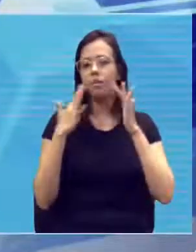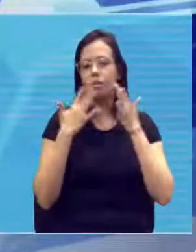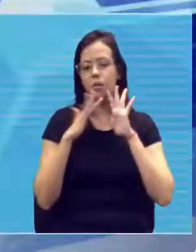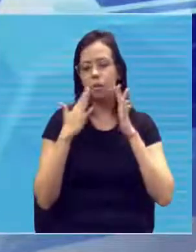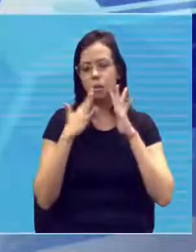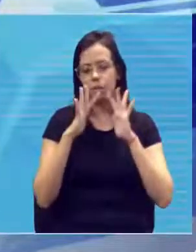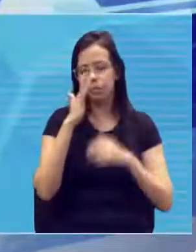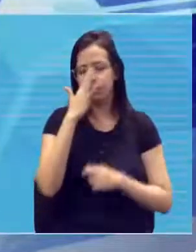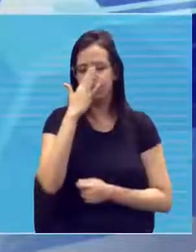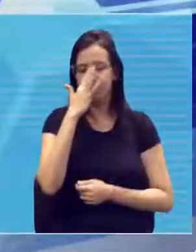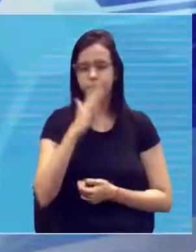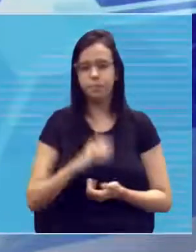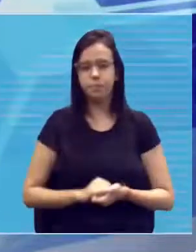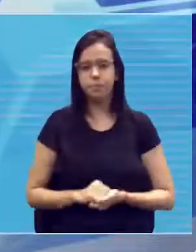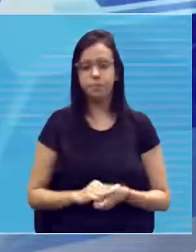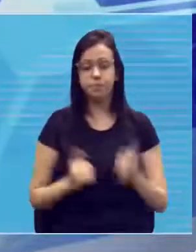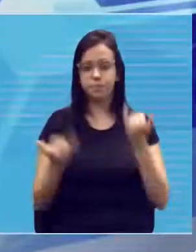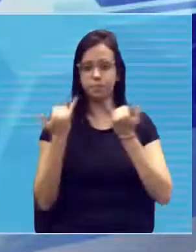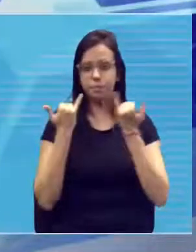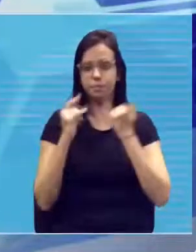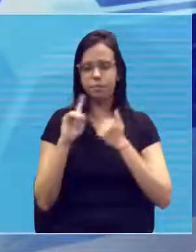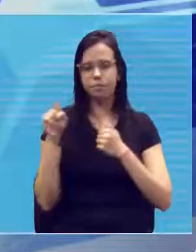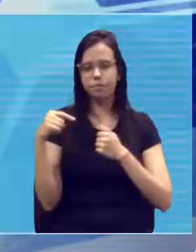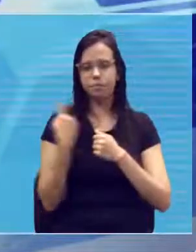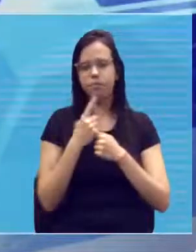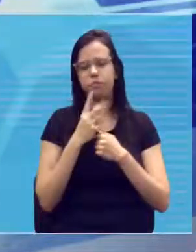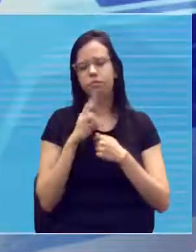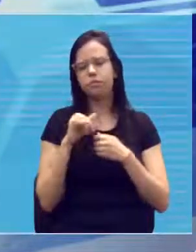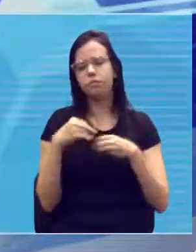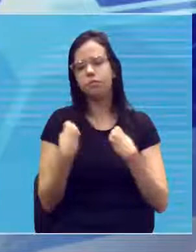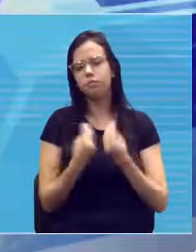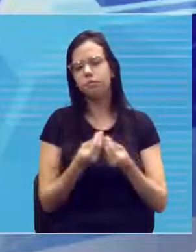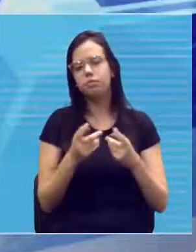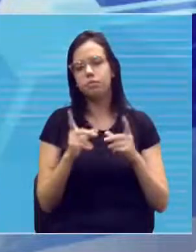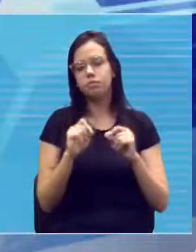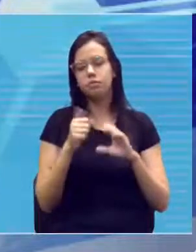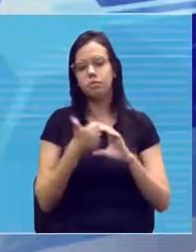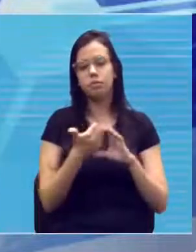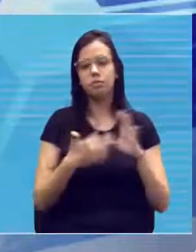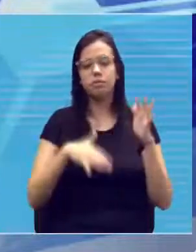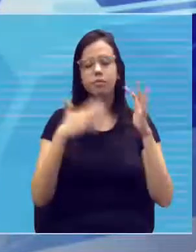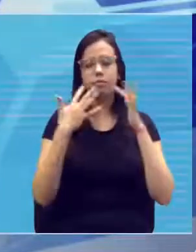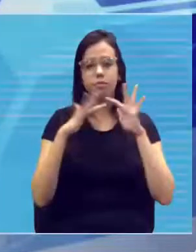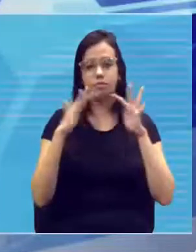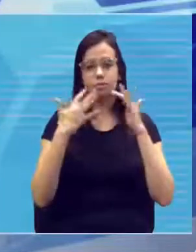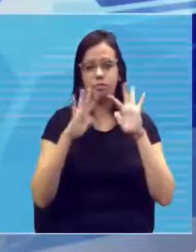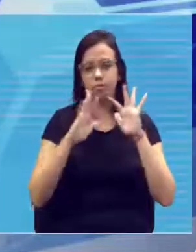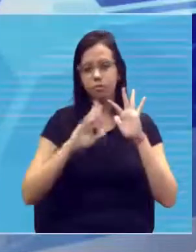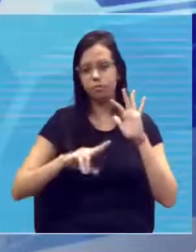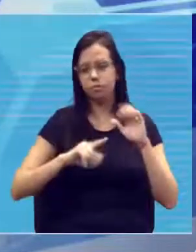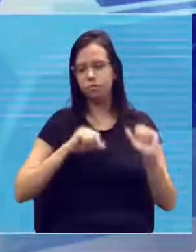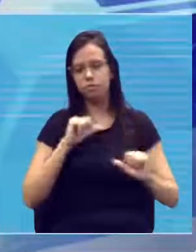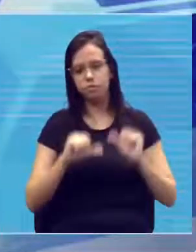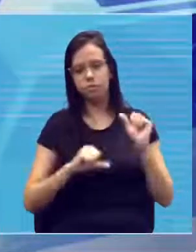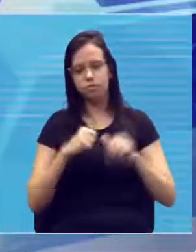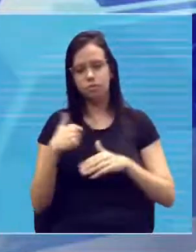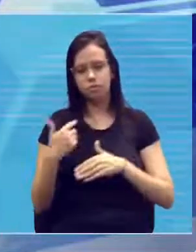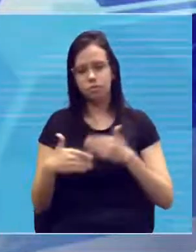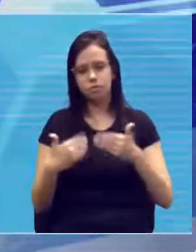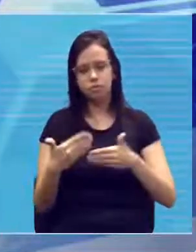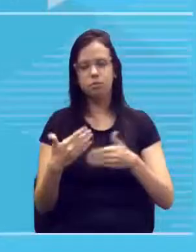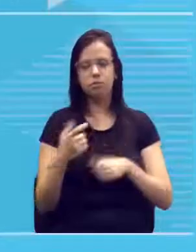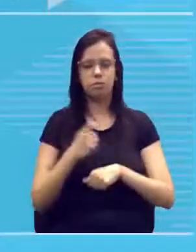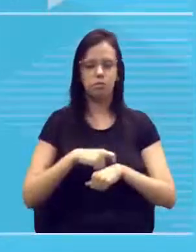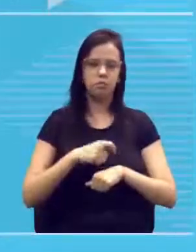preferência, a informação que a gente vai dar aqui para a gente são características naturais, não são características modificadas ao longo do tempo.